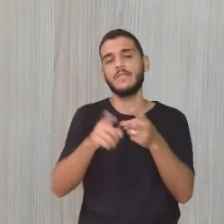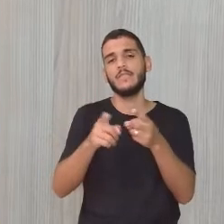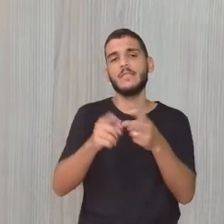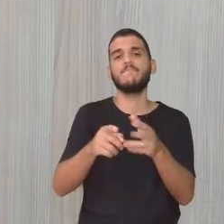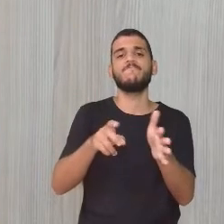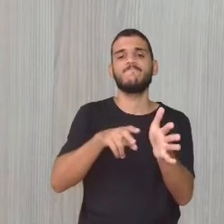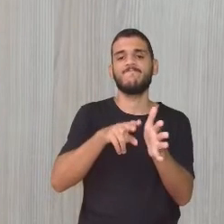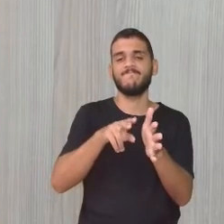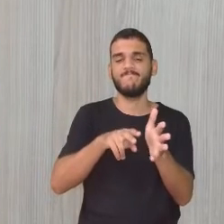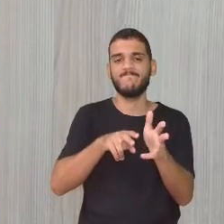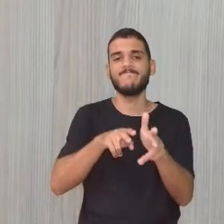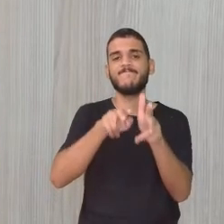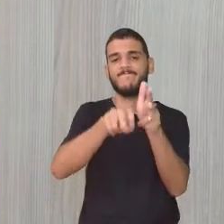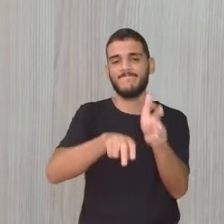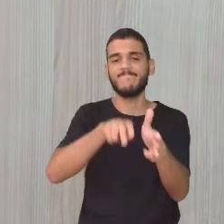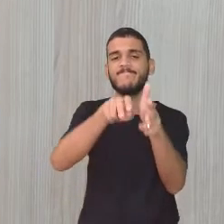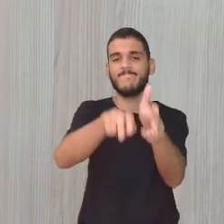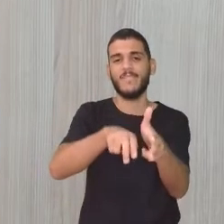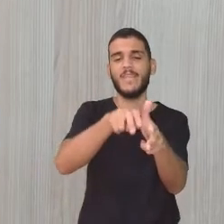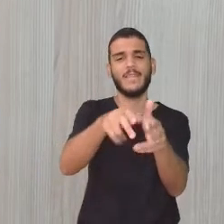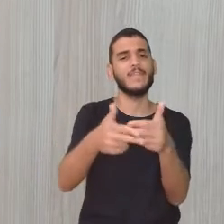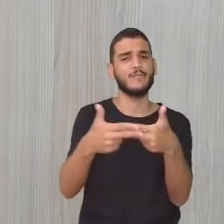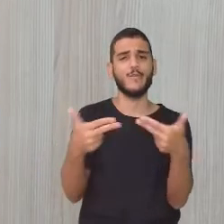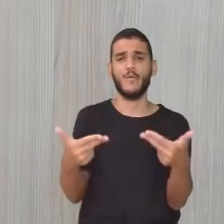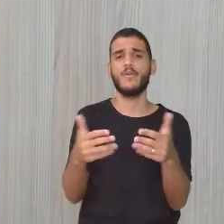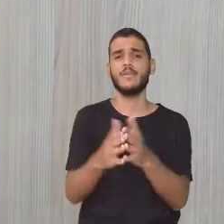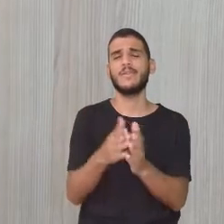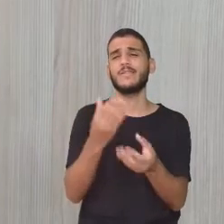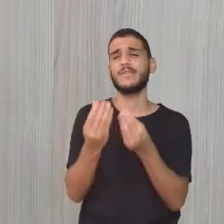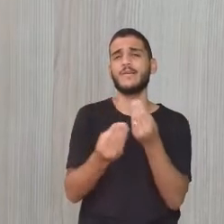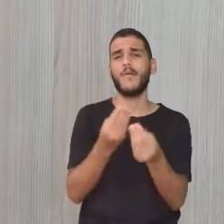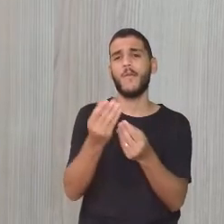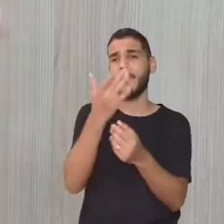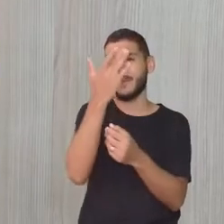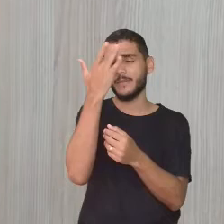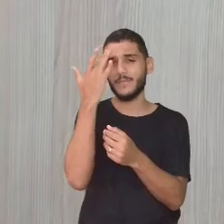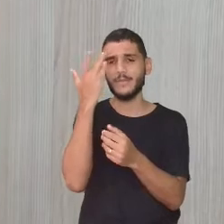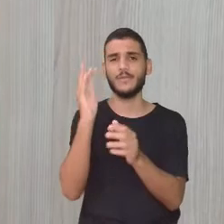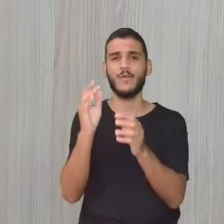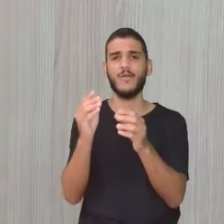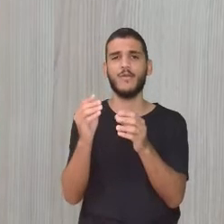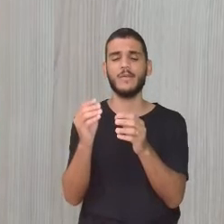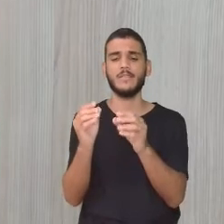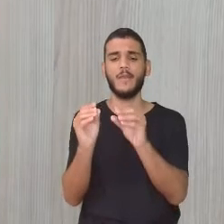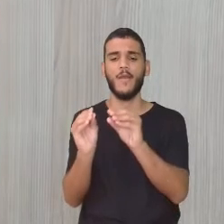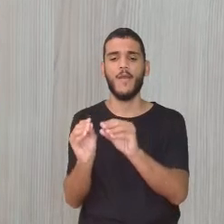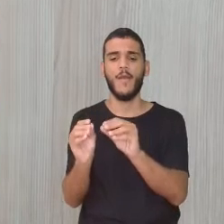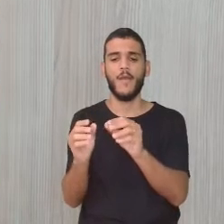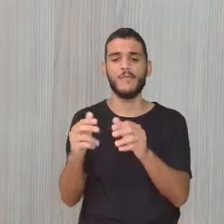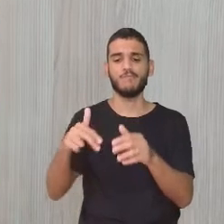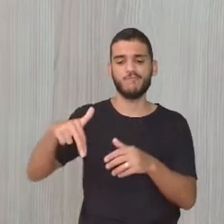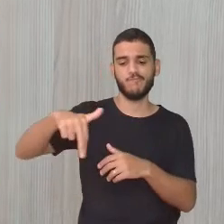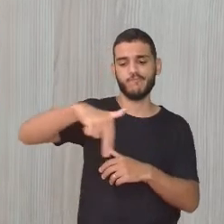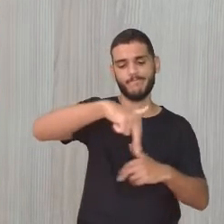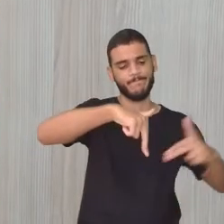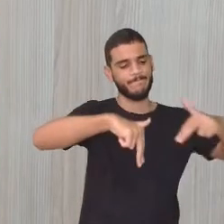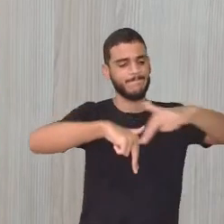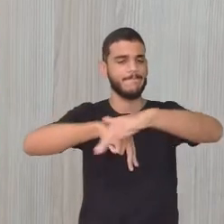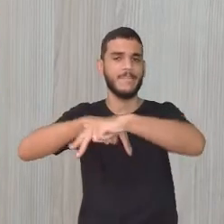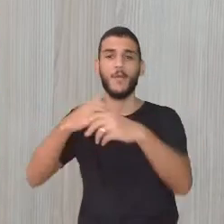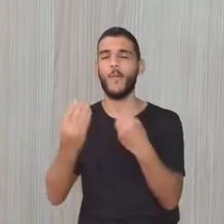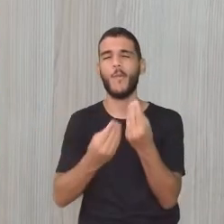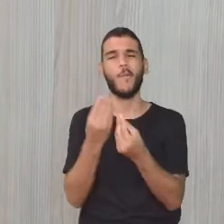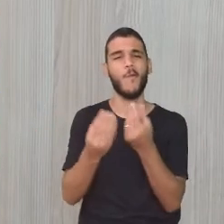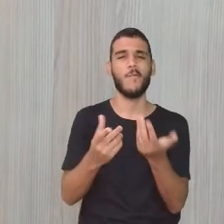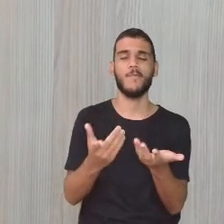Imagina, né? Como devia ser para se transportar, carregar ali algum alimento, alguma coisa,